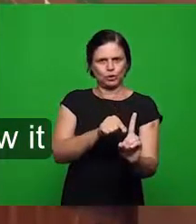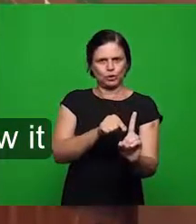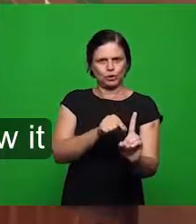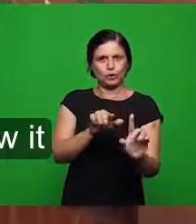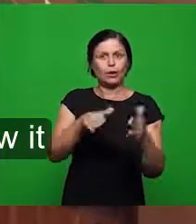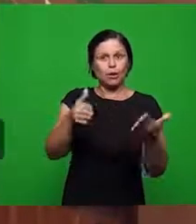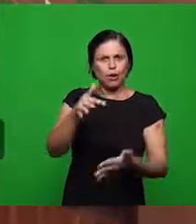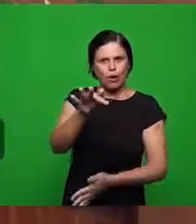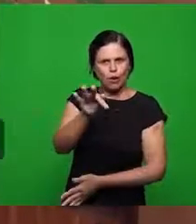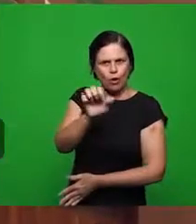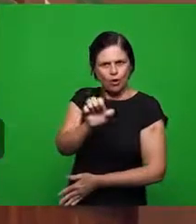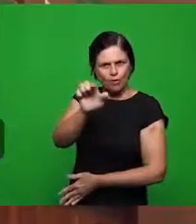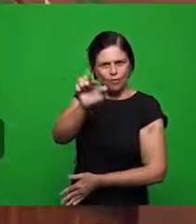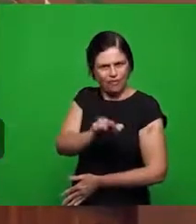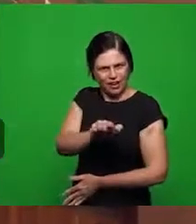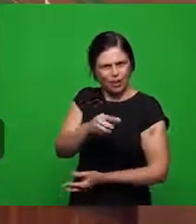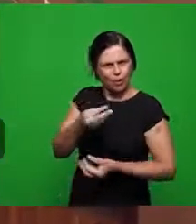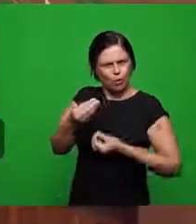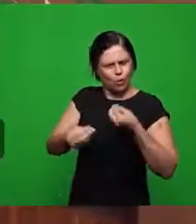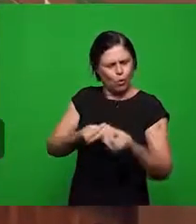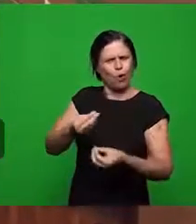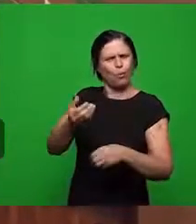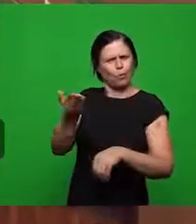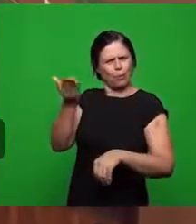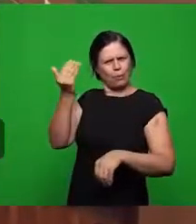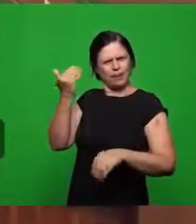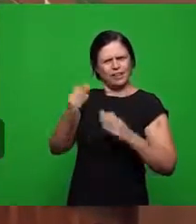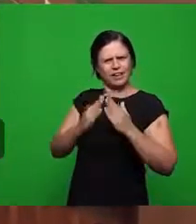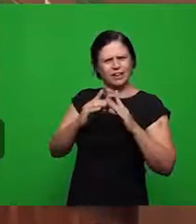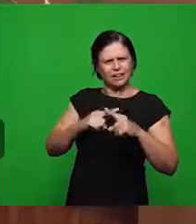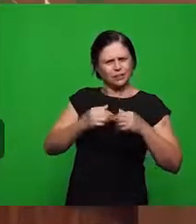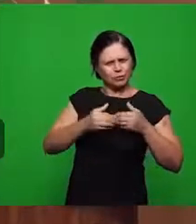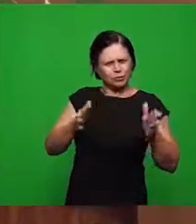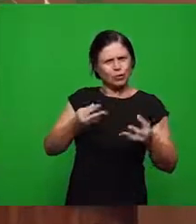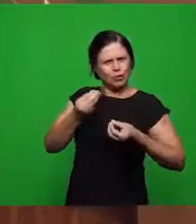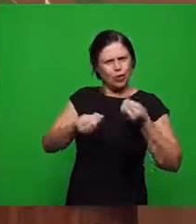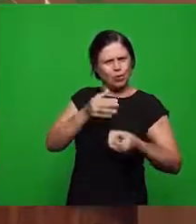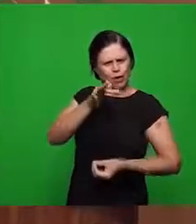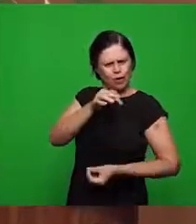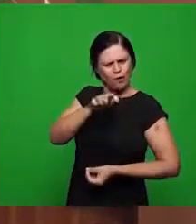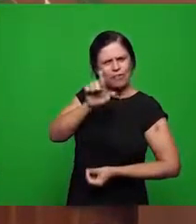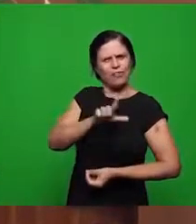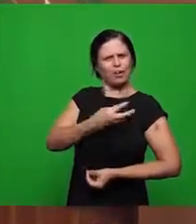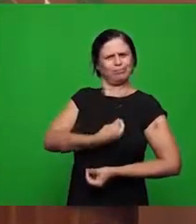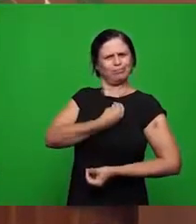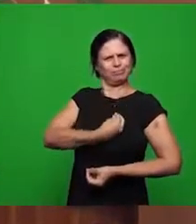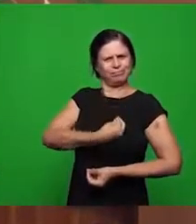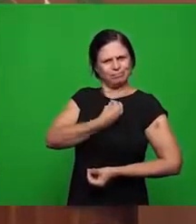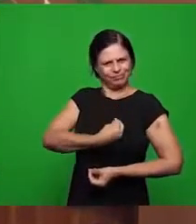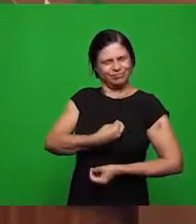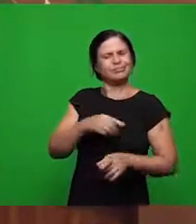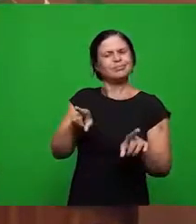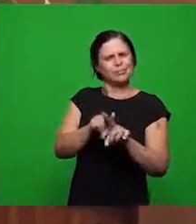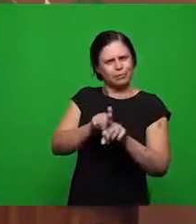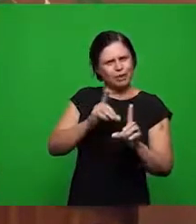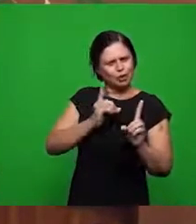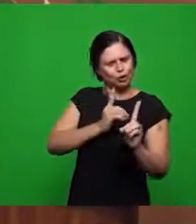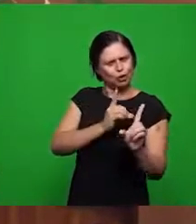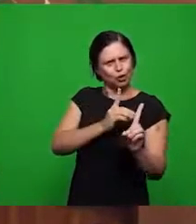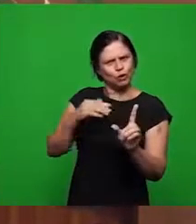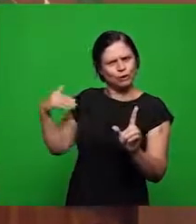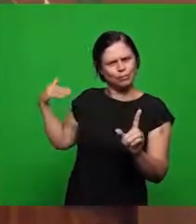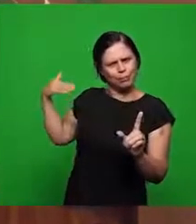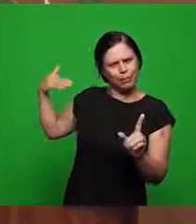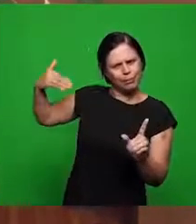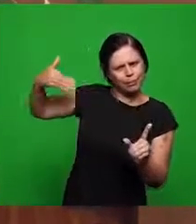fé como ela existiu naquele período da igreja primitiva e como essa doutrina tem chegado